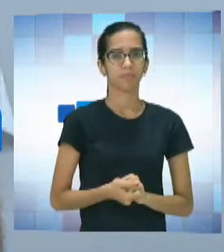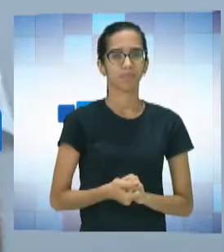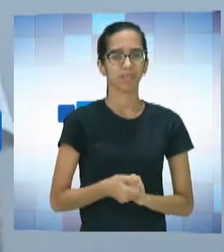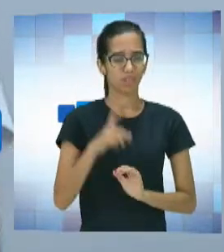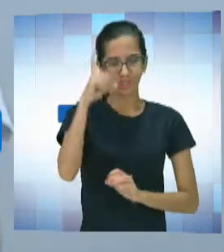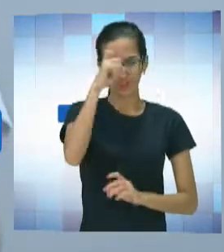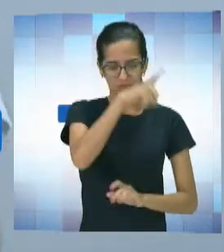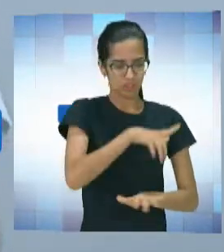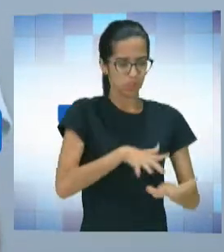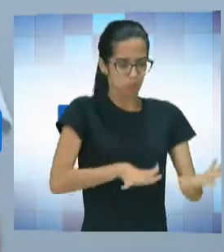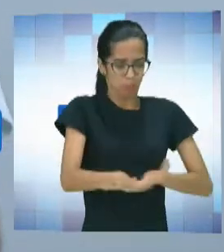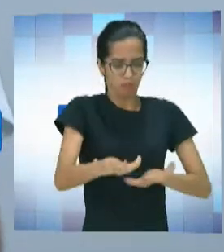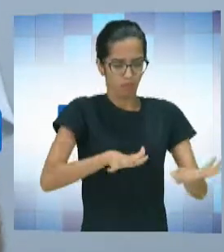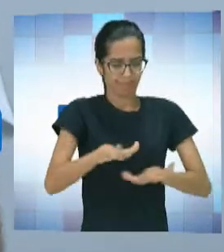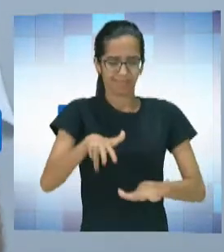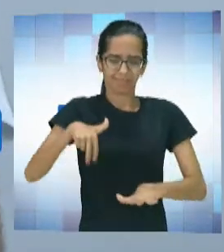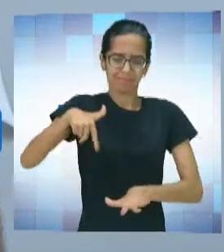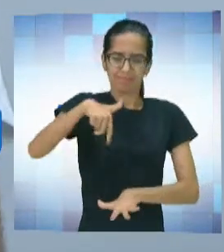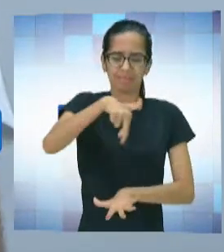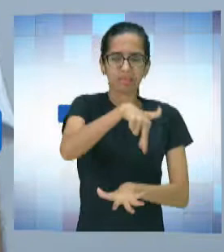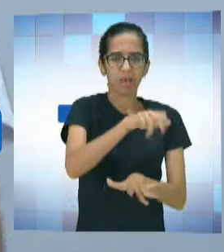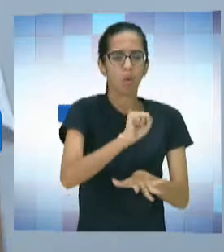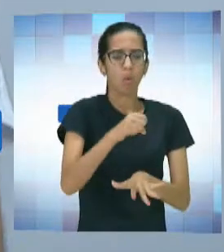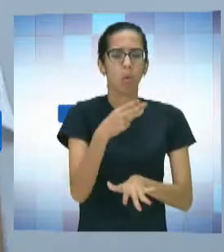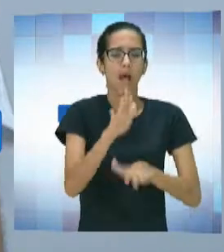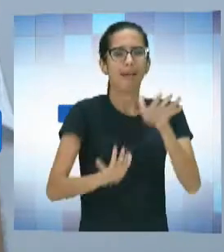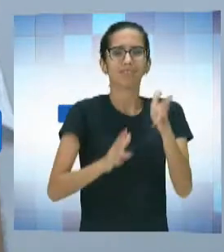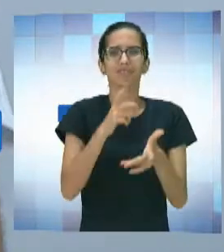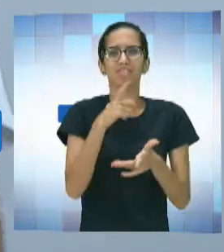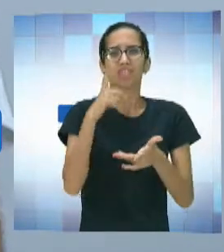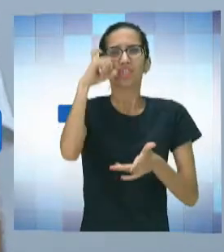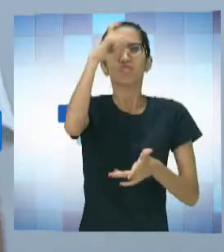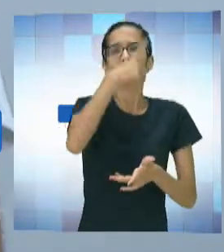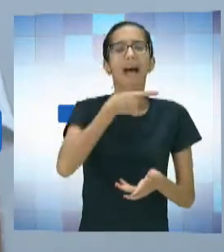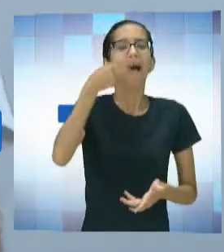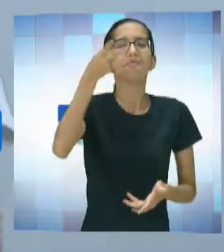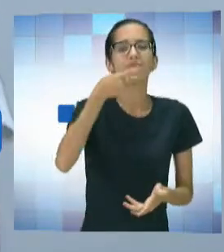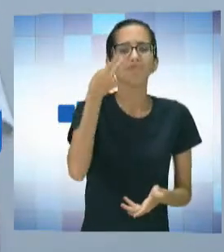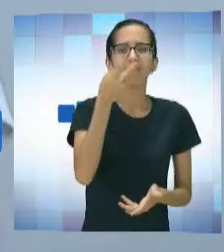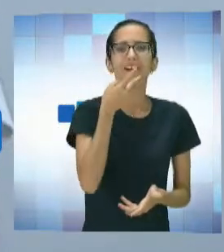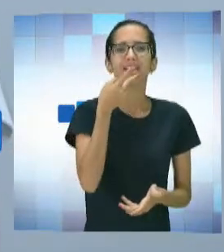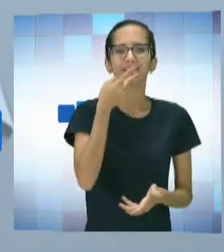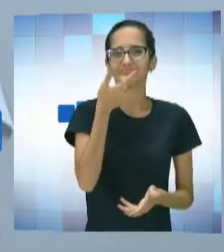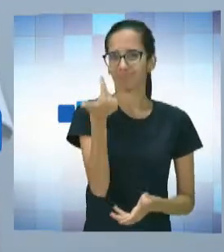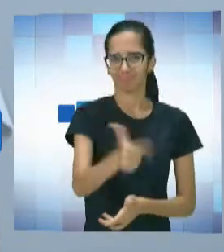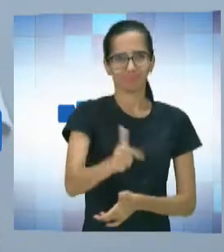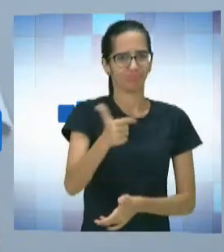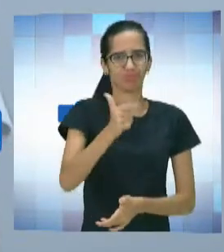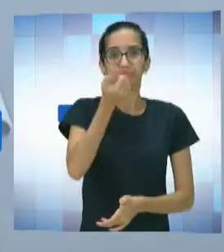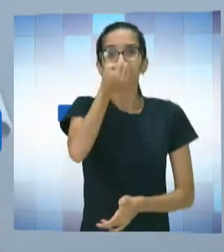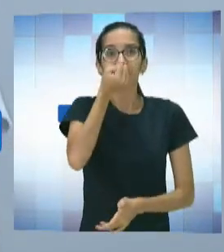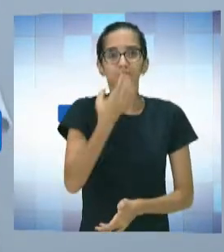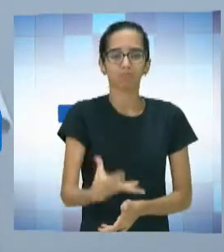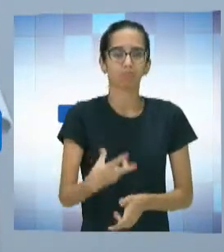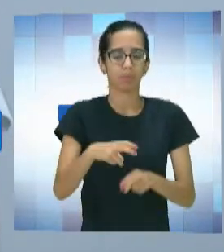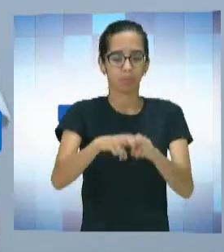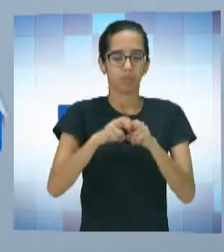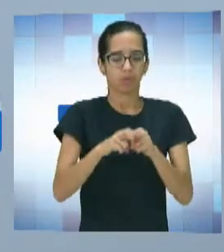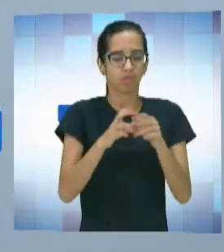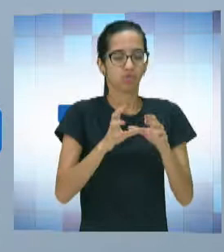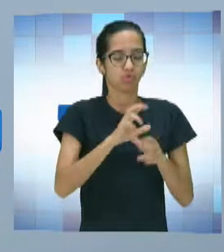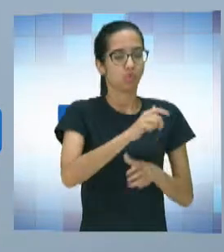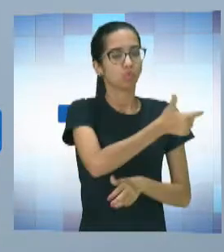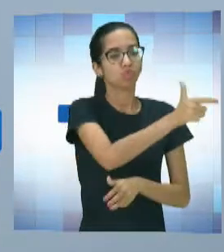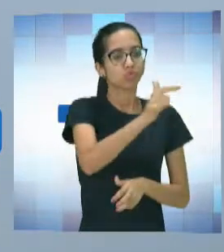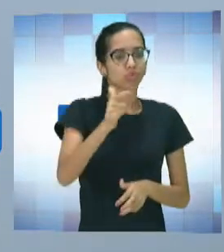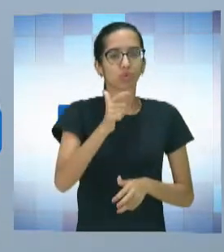locomover. E a própria oralidade não oralizava direito. Então, nós agregamos, tanto com a equipe multidisciplinar